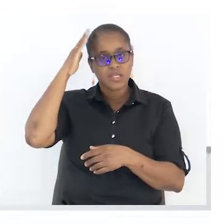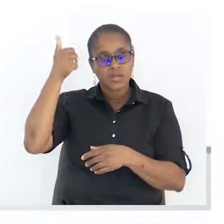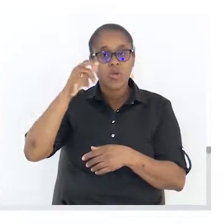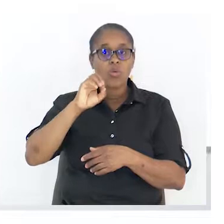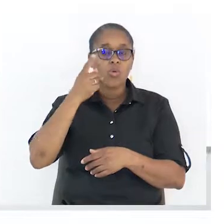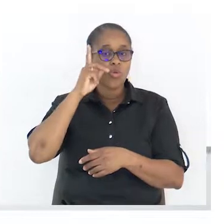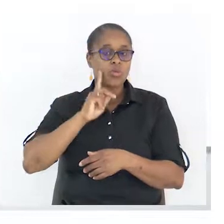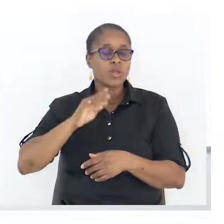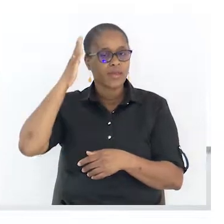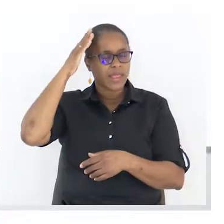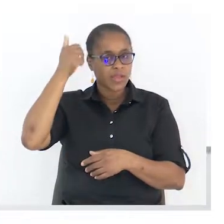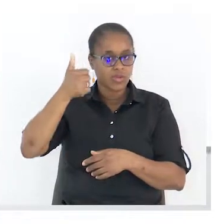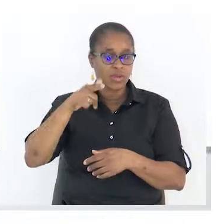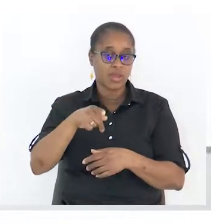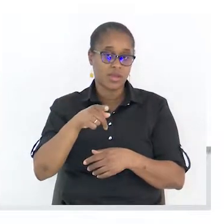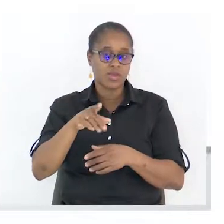género é global.